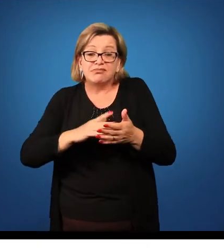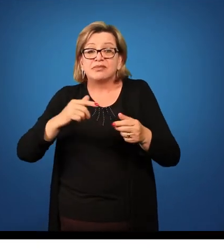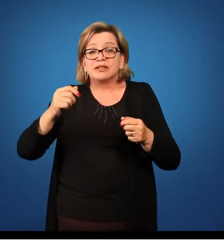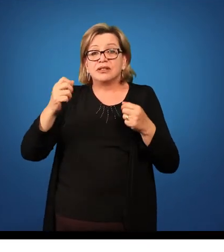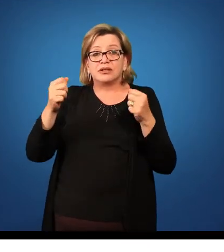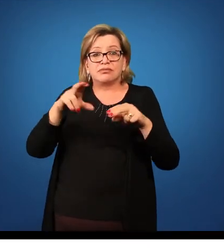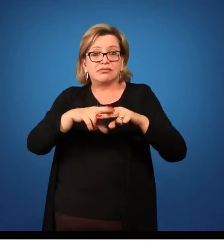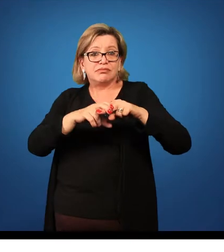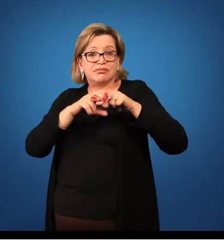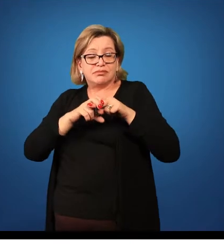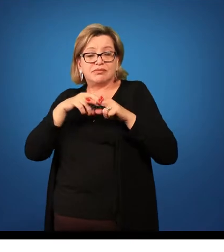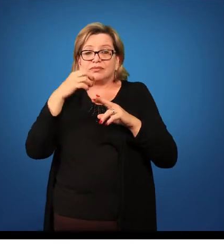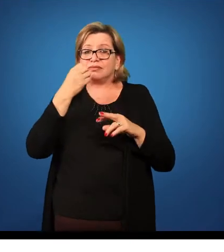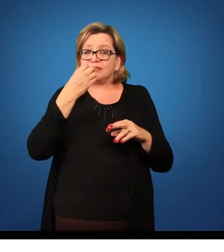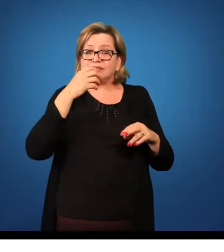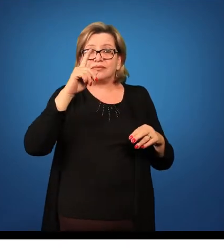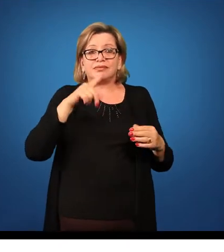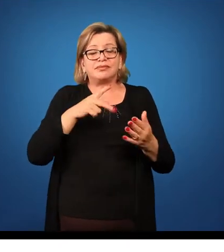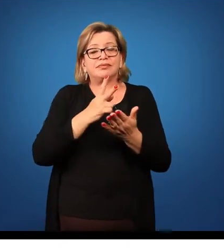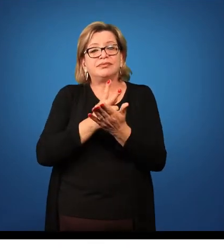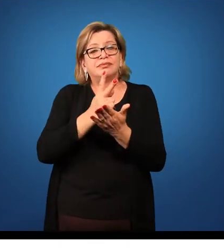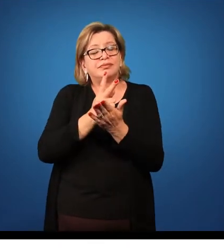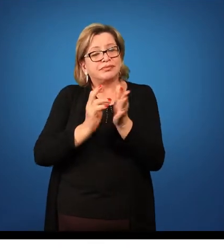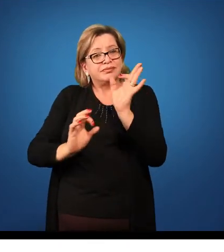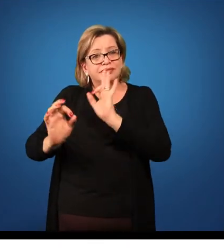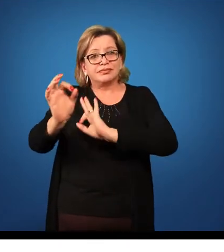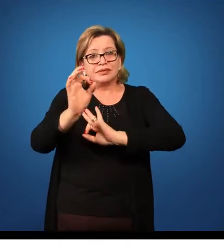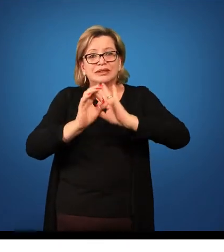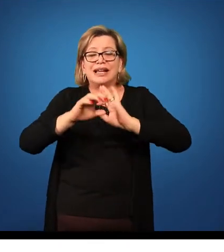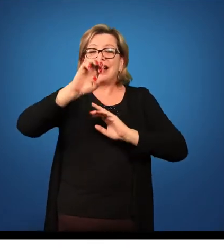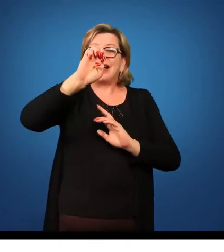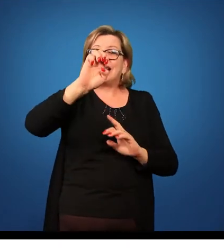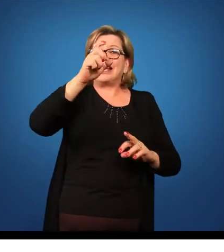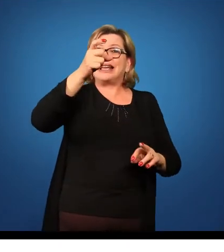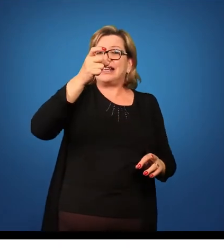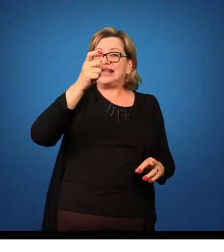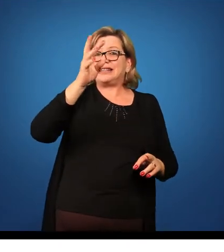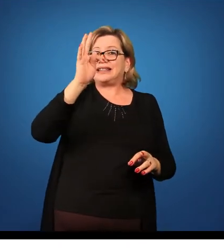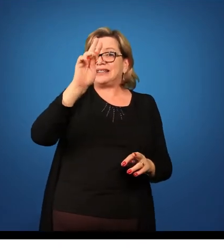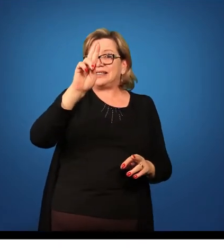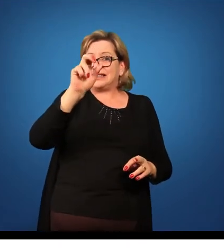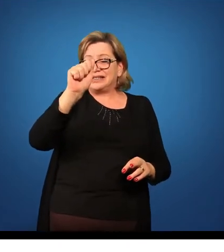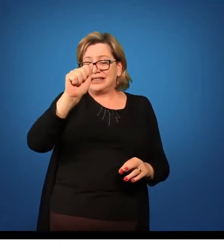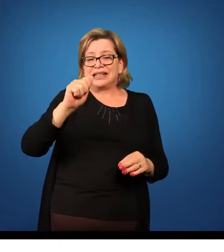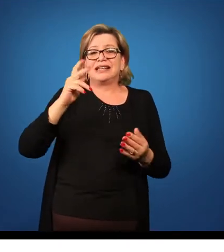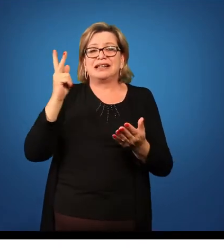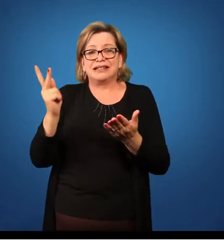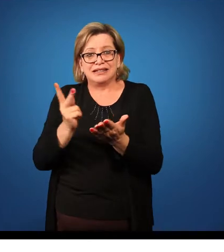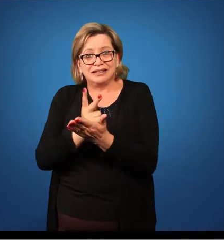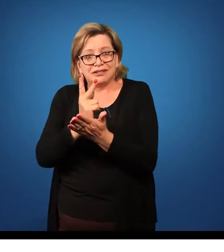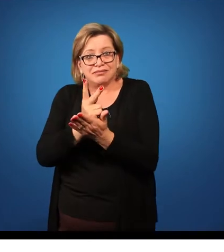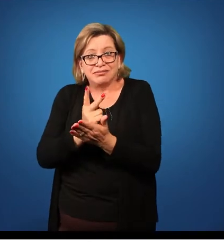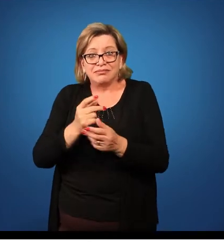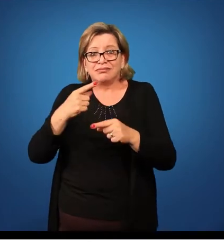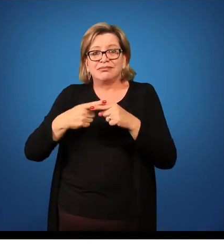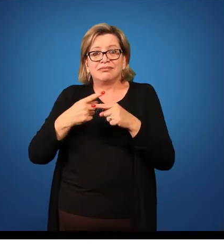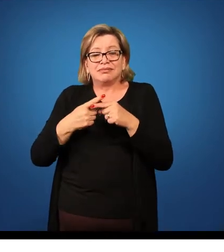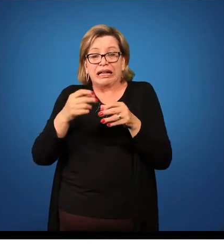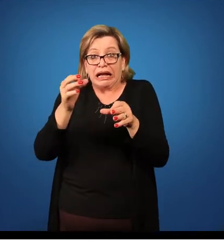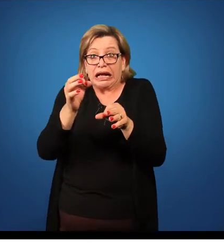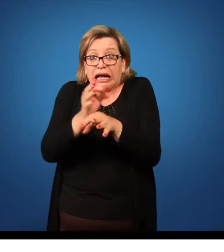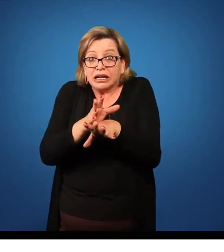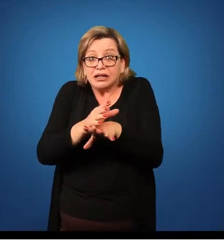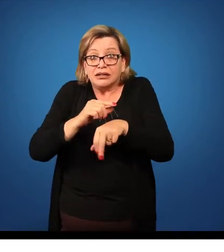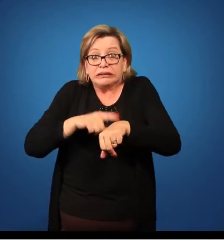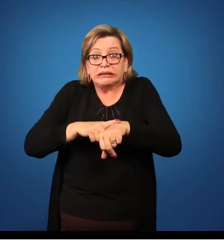eles. Então por isso é muito bom você sempre preparar uma atividade extra. Então nesse caso, você leva uma atividade extra, caso você acabe